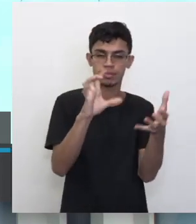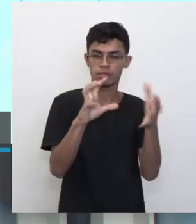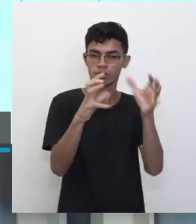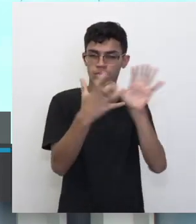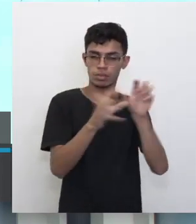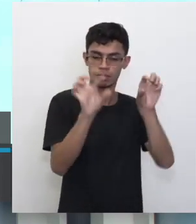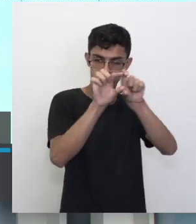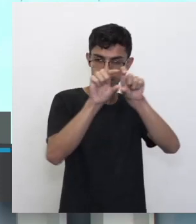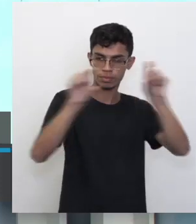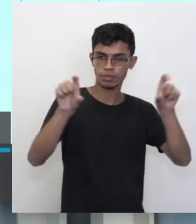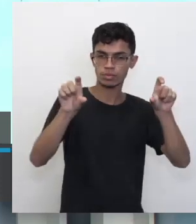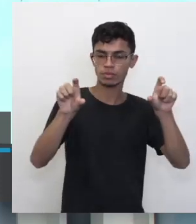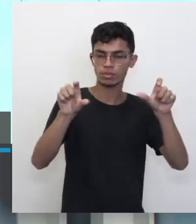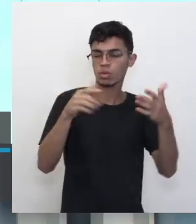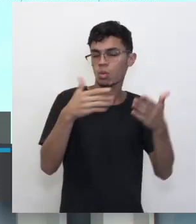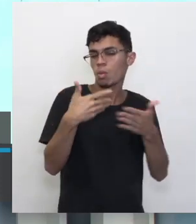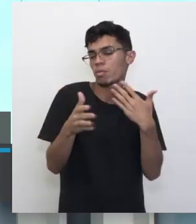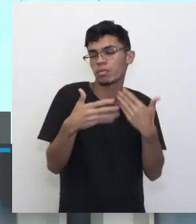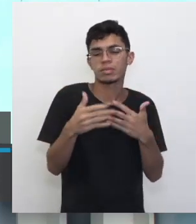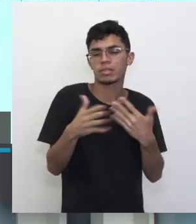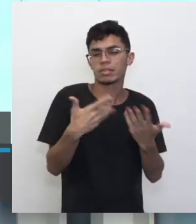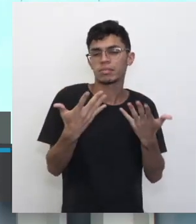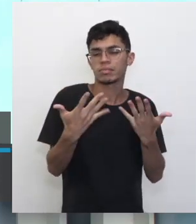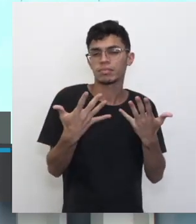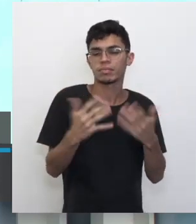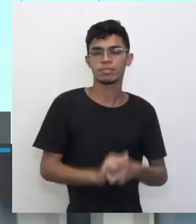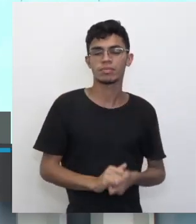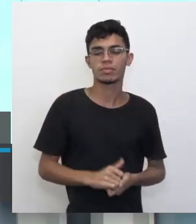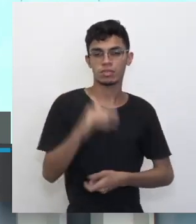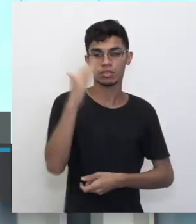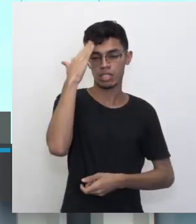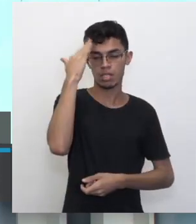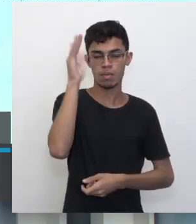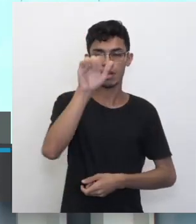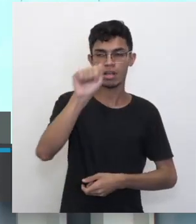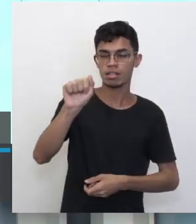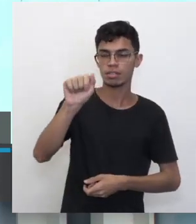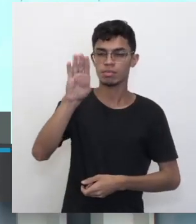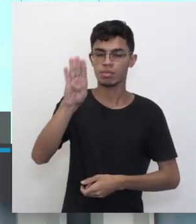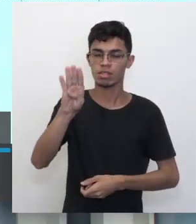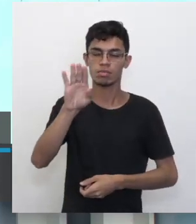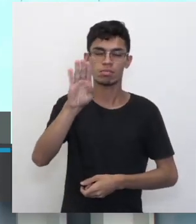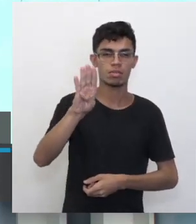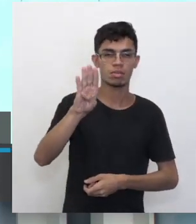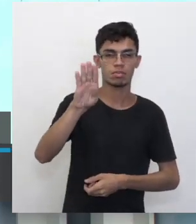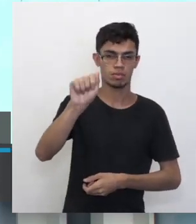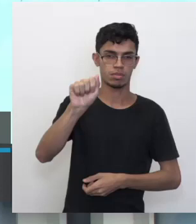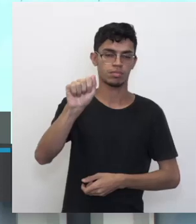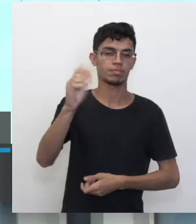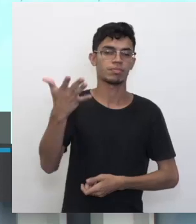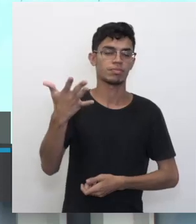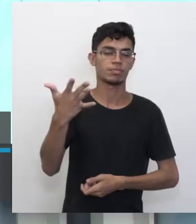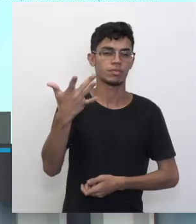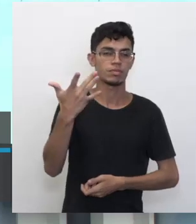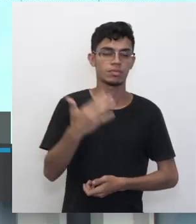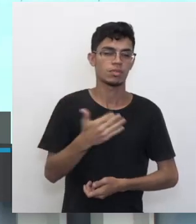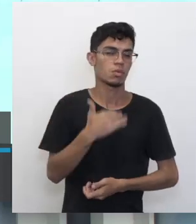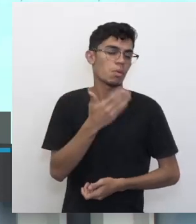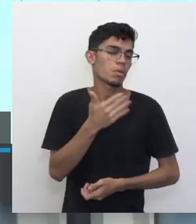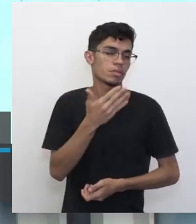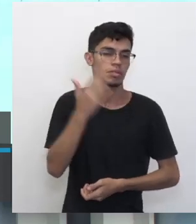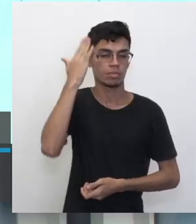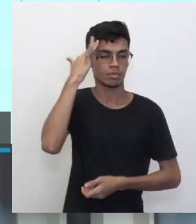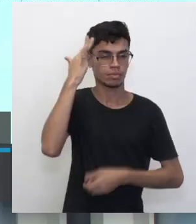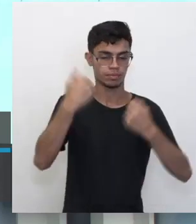palavras e das palavras gerando texto e sabendo que A, B, B, A, B, B, não, não adianta saber isso. A gente tem que